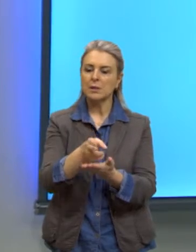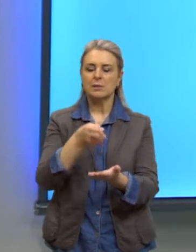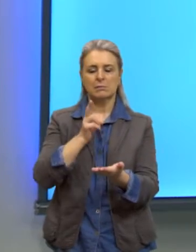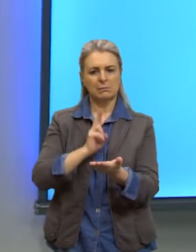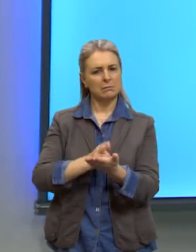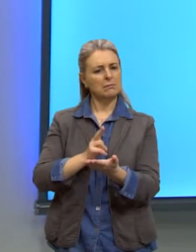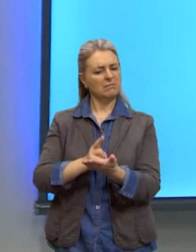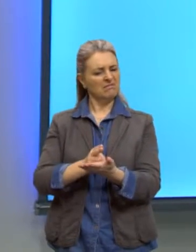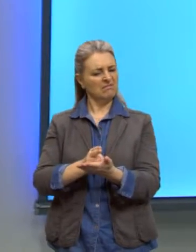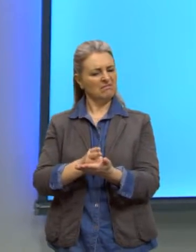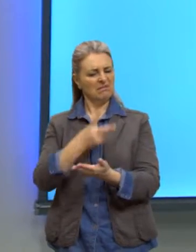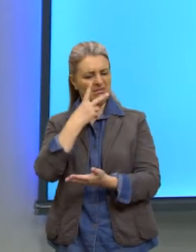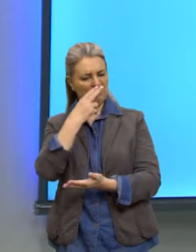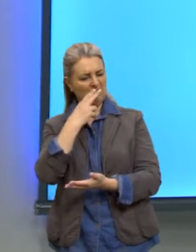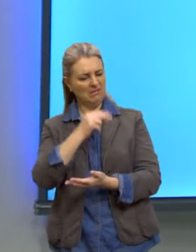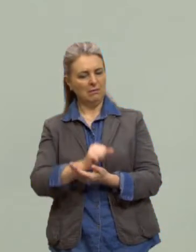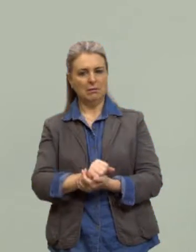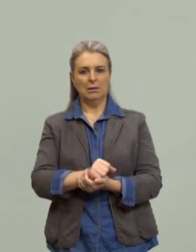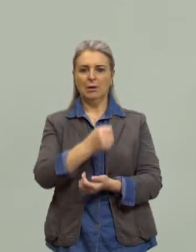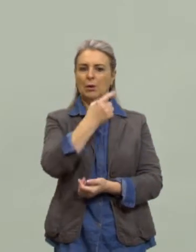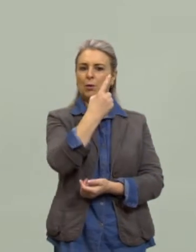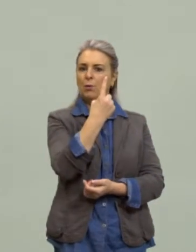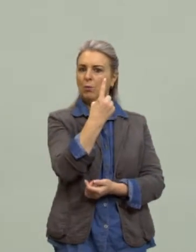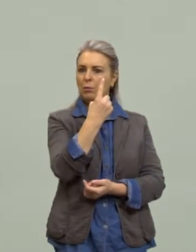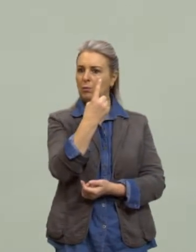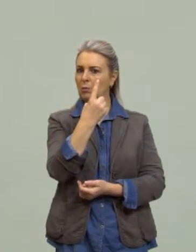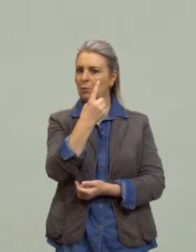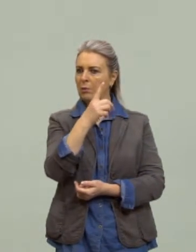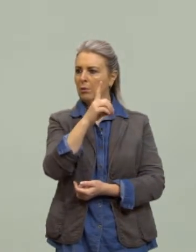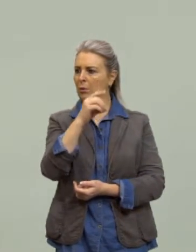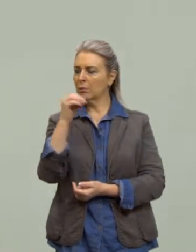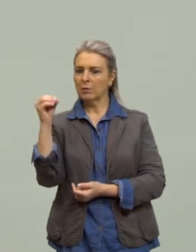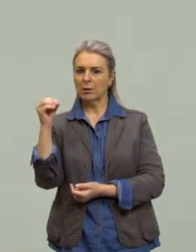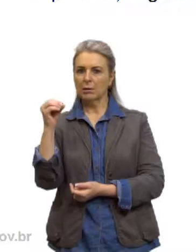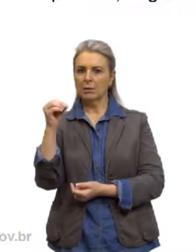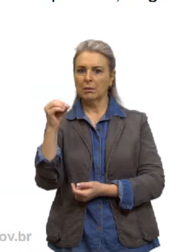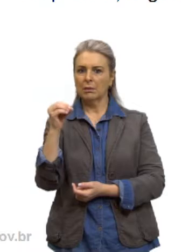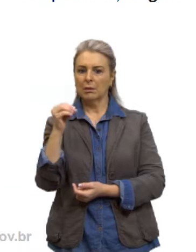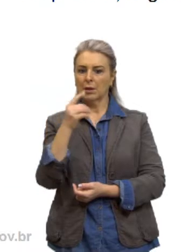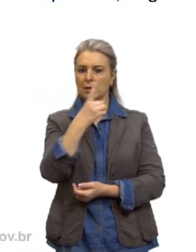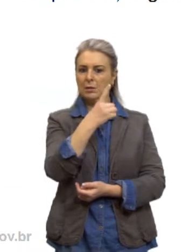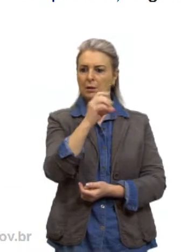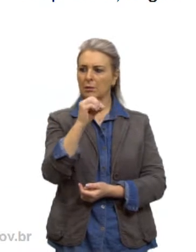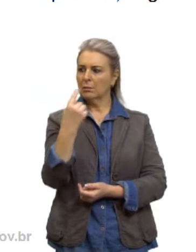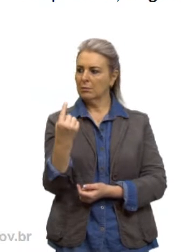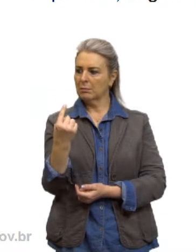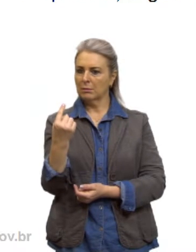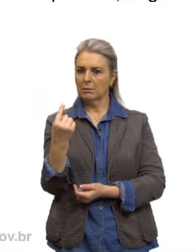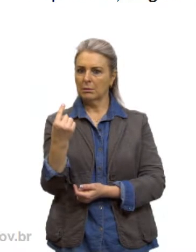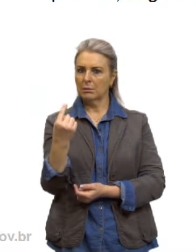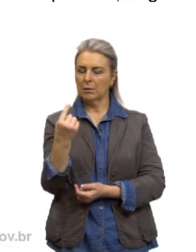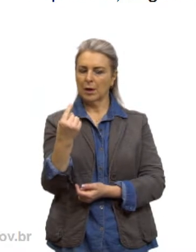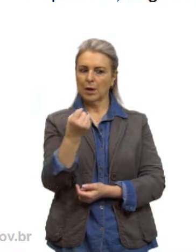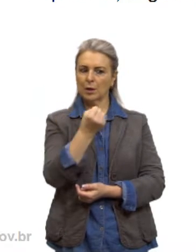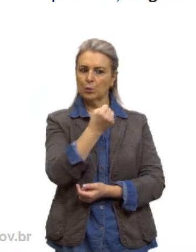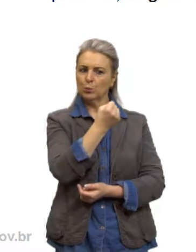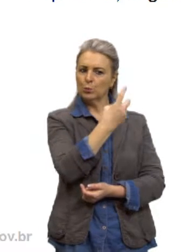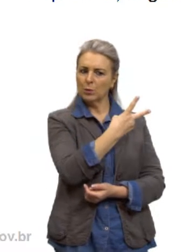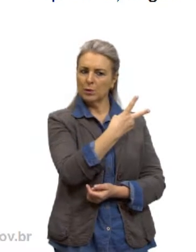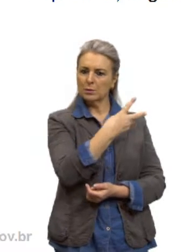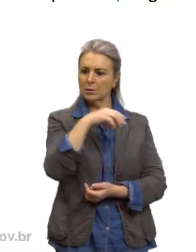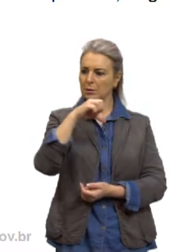a mesma. Então, se ele somasse o 1 com o número 100, dava 101. Aí ele somou o número 2 com o número